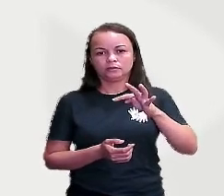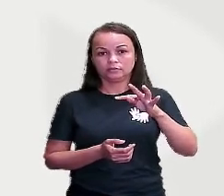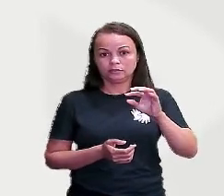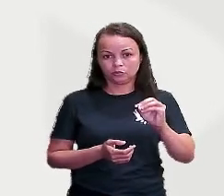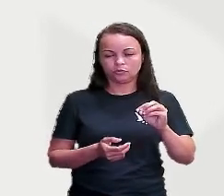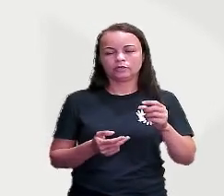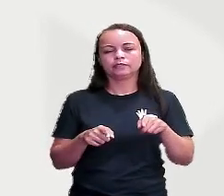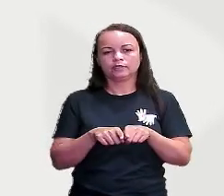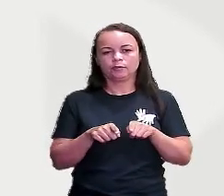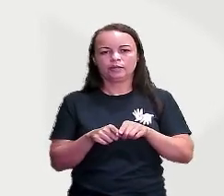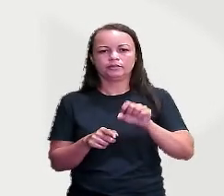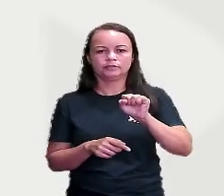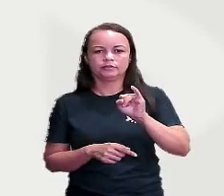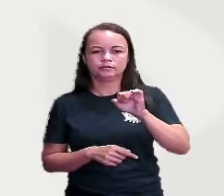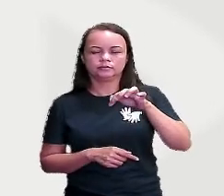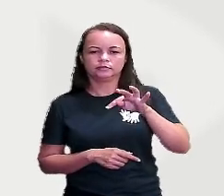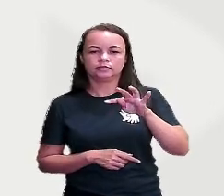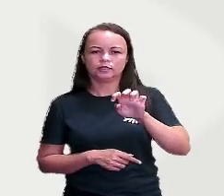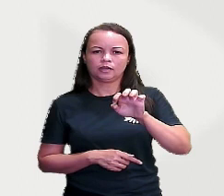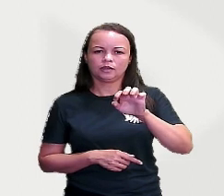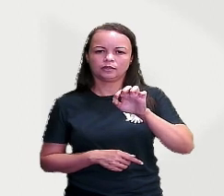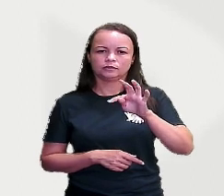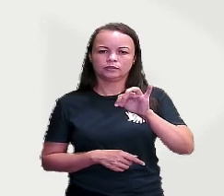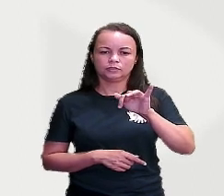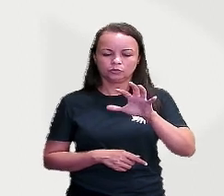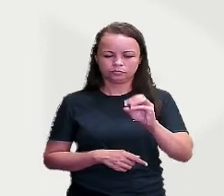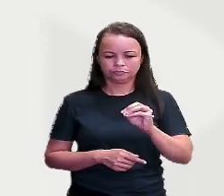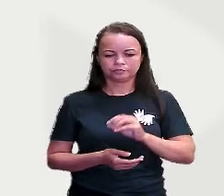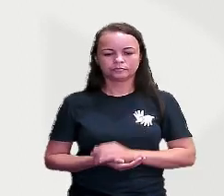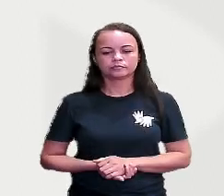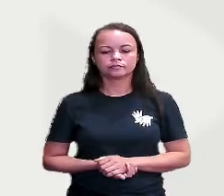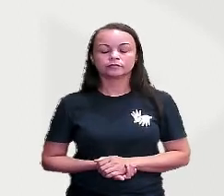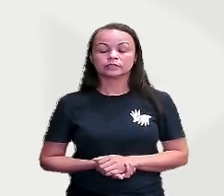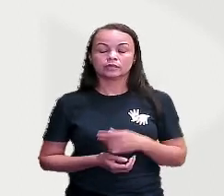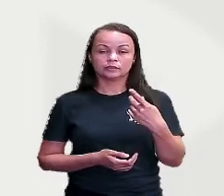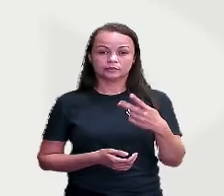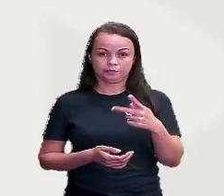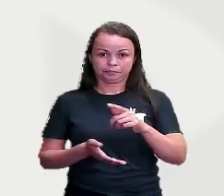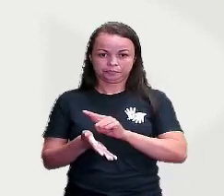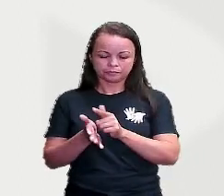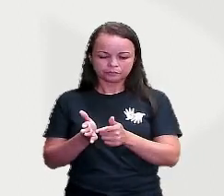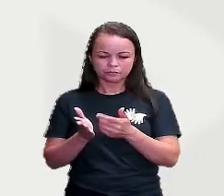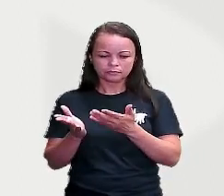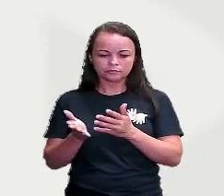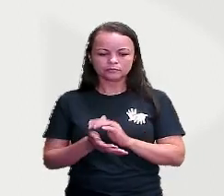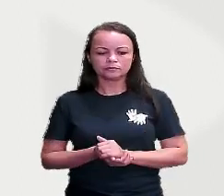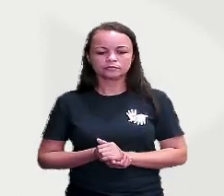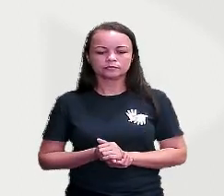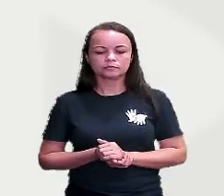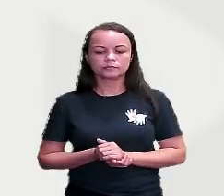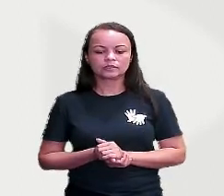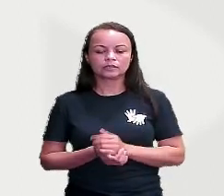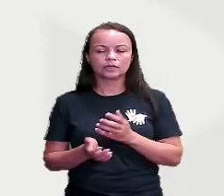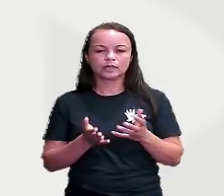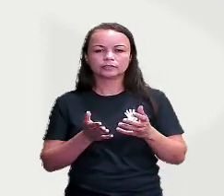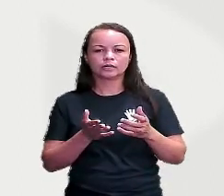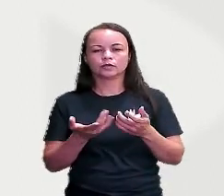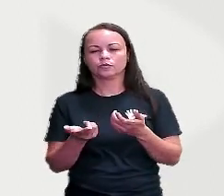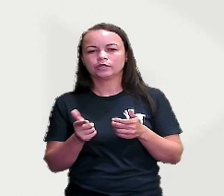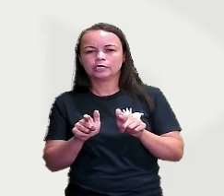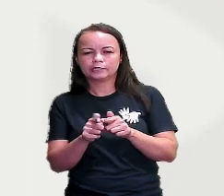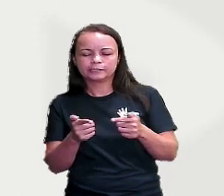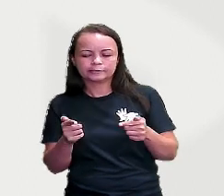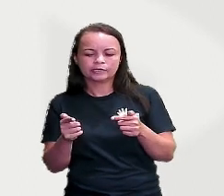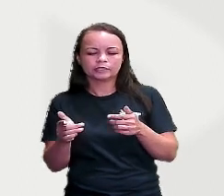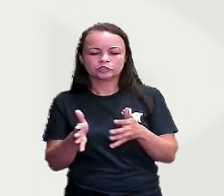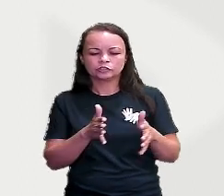Ainda temos aqui na flexão de gênero, vamos entender um pouquinho. Gênero é a categoria gramatical que no português distribui